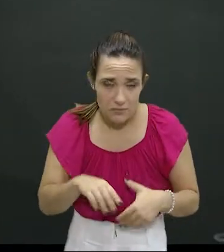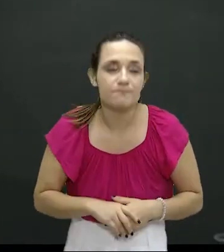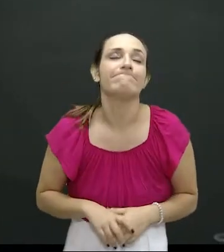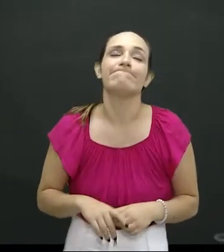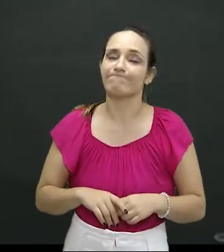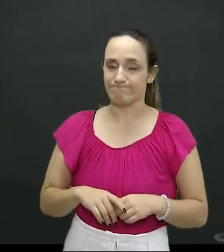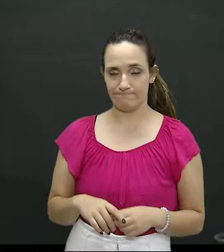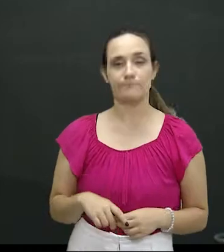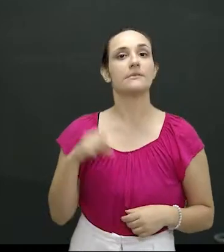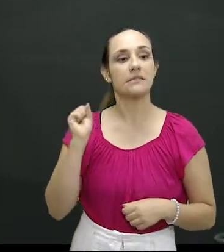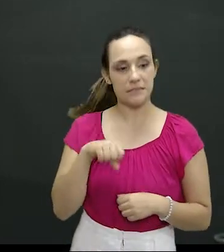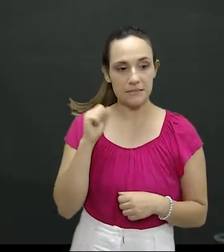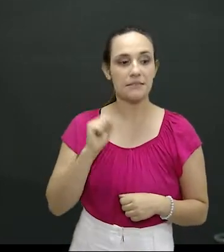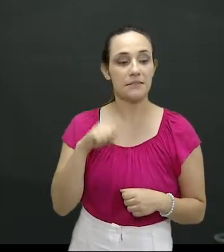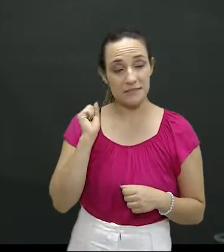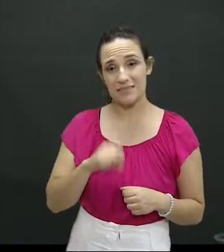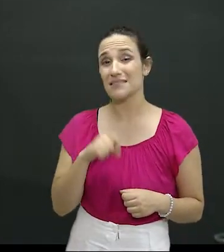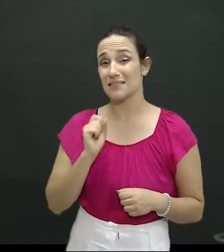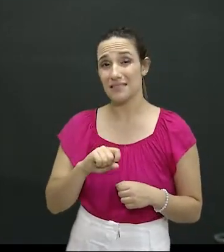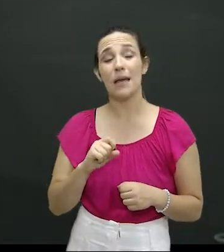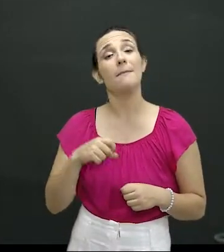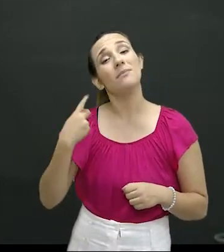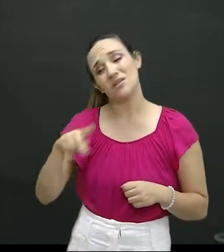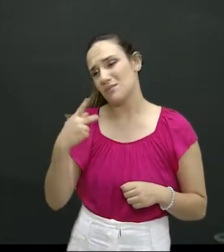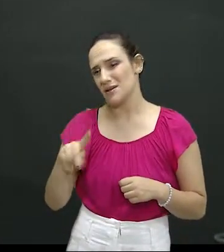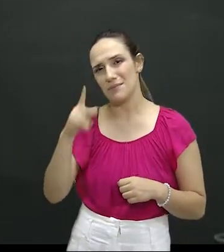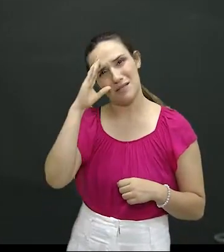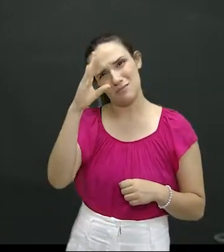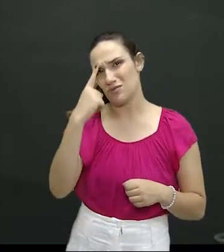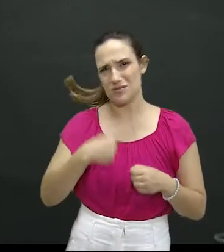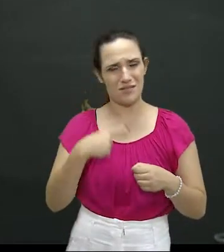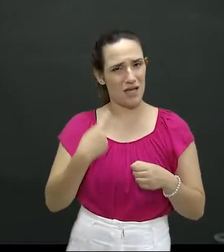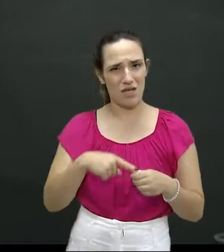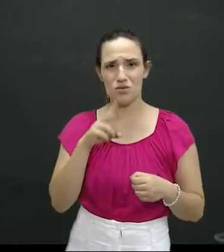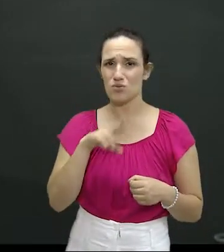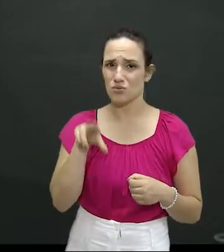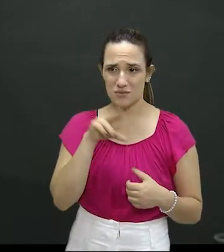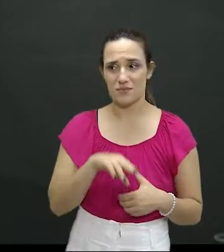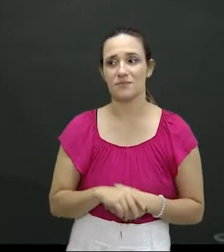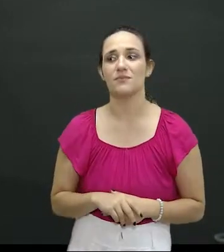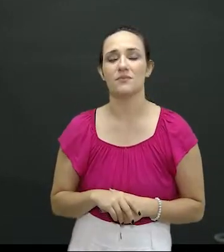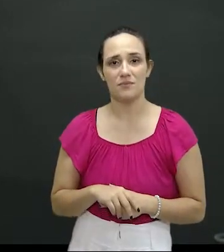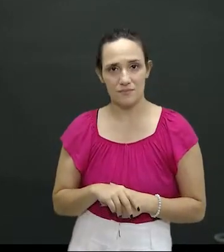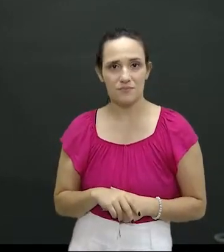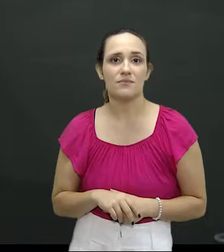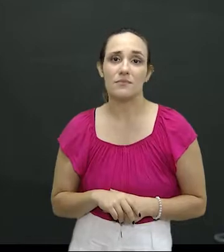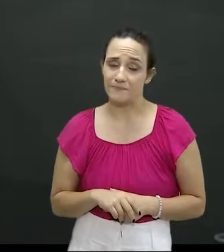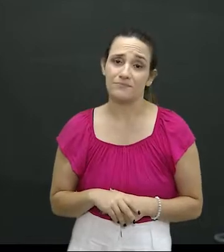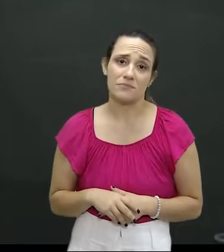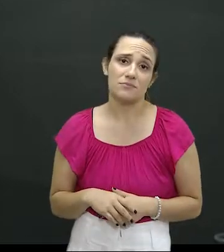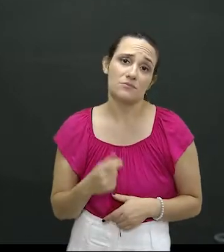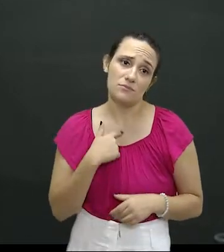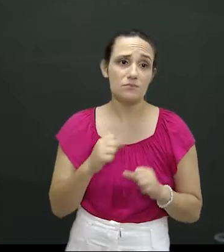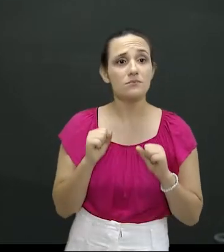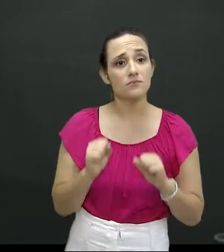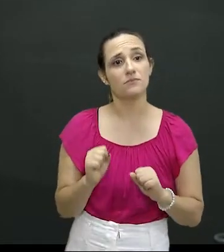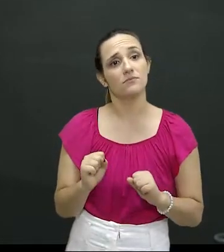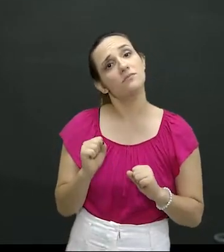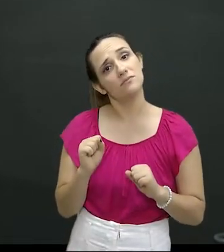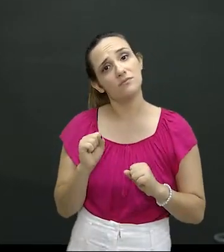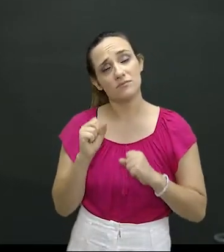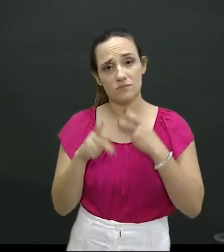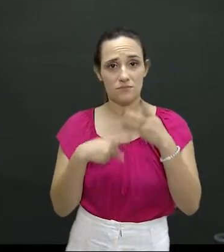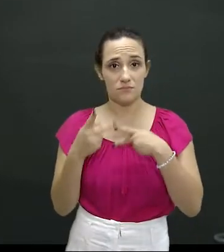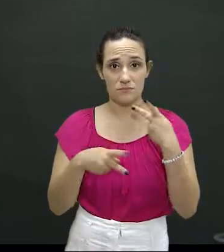Ponta Porã ali, por vários fatores. O crime organizado, podemos dizer ali que na fronteiriça ali,